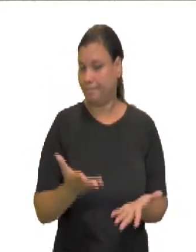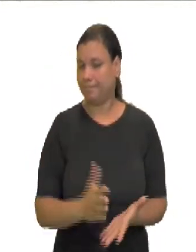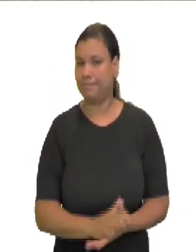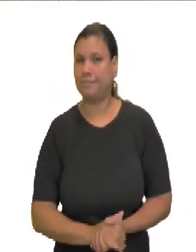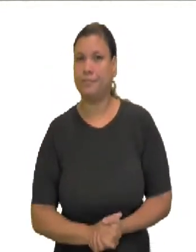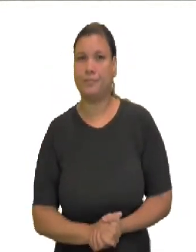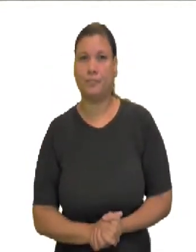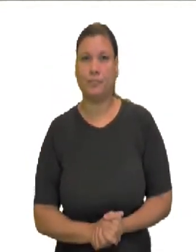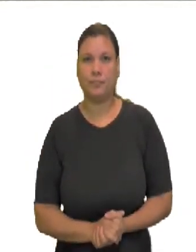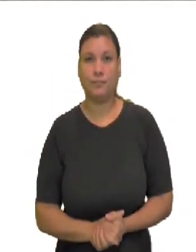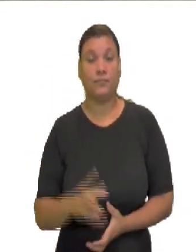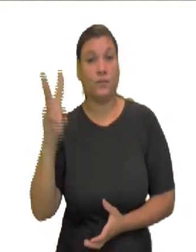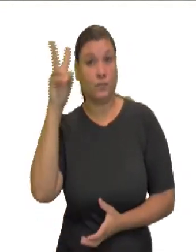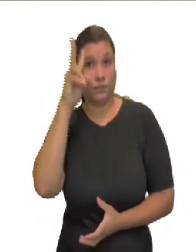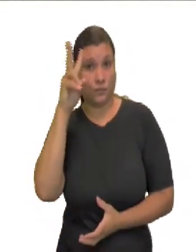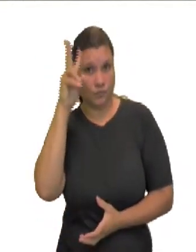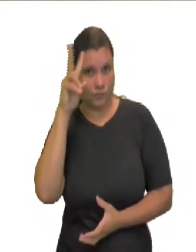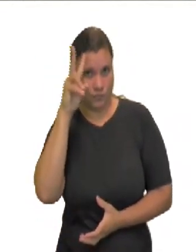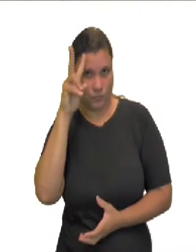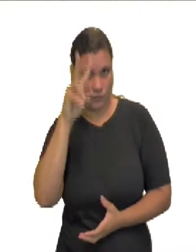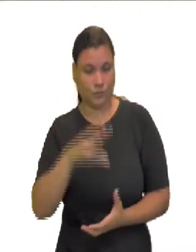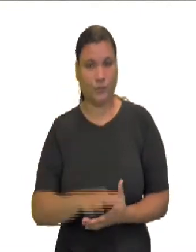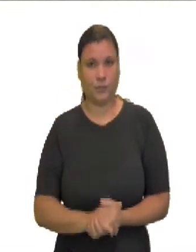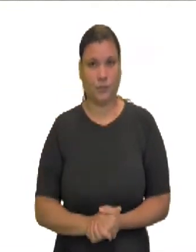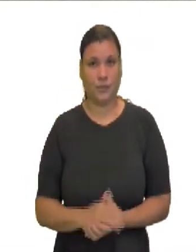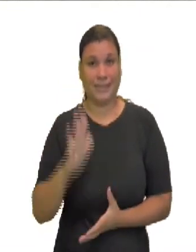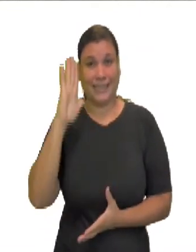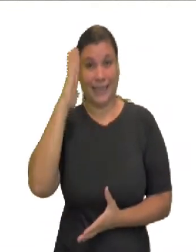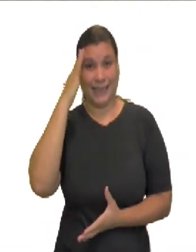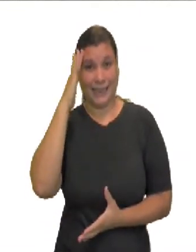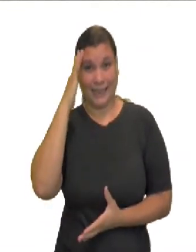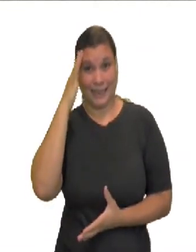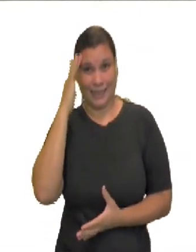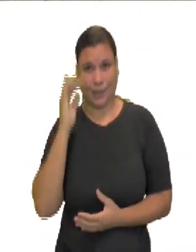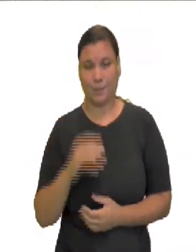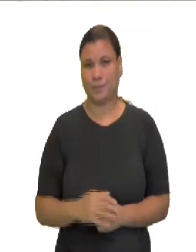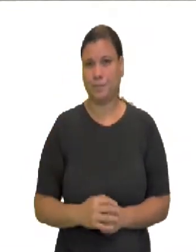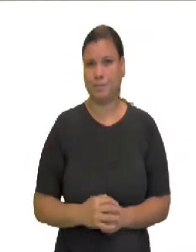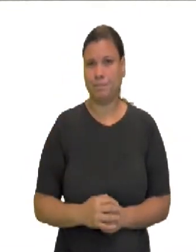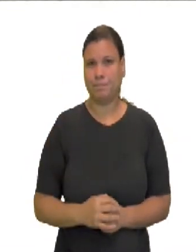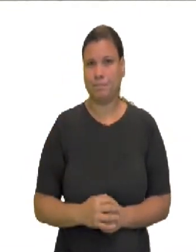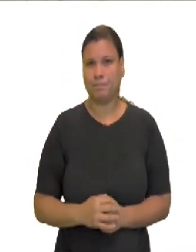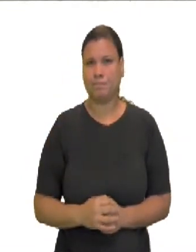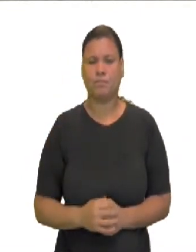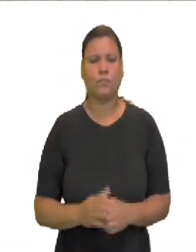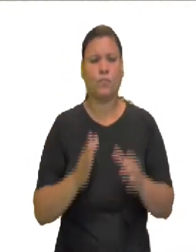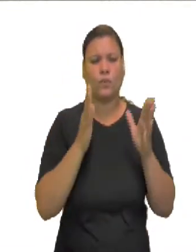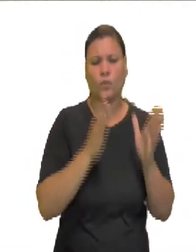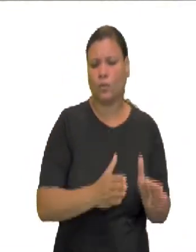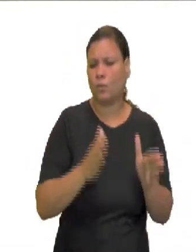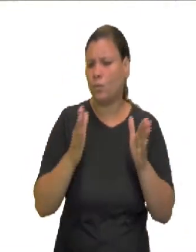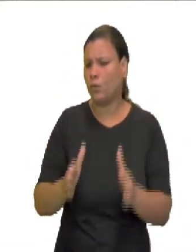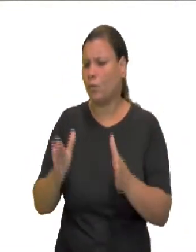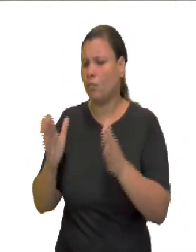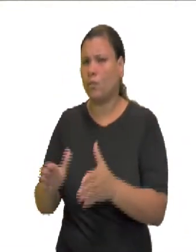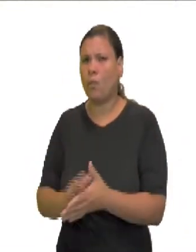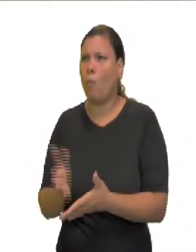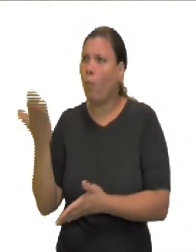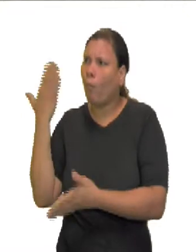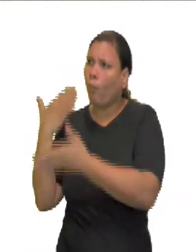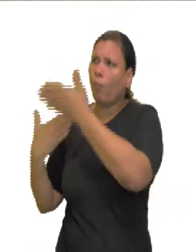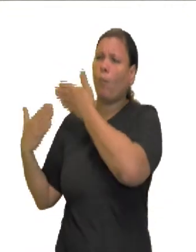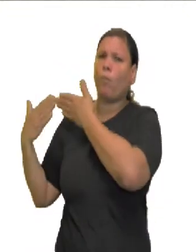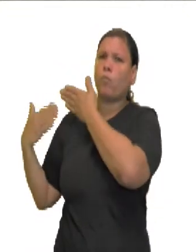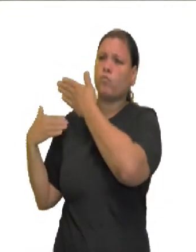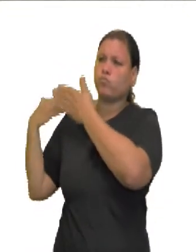Em nossa história, entendermos primeiro como é possível determinar o passado de um período de tempo para o